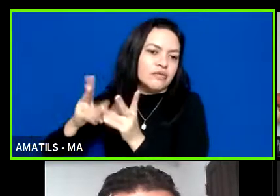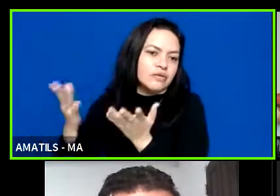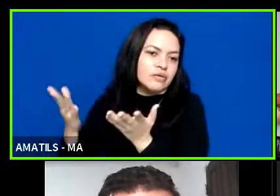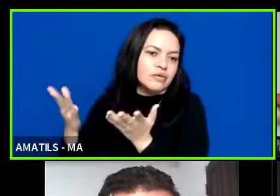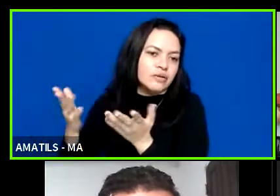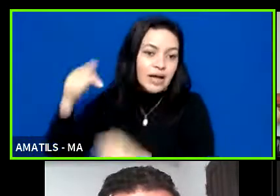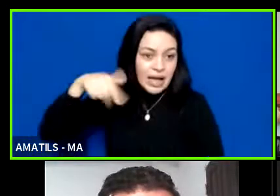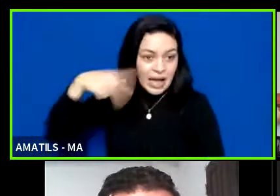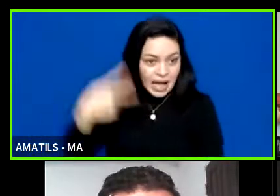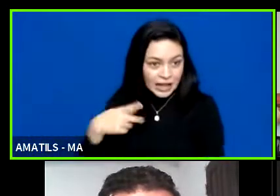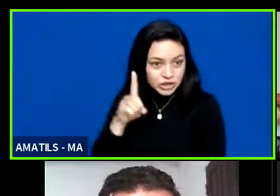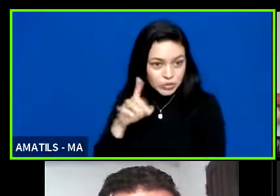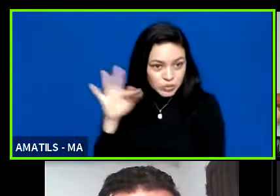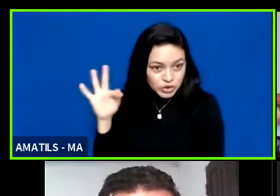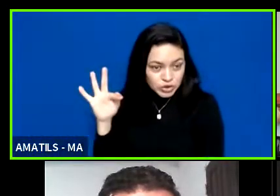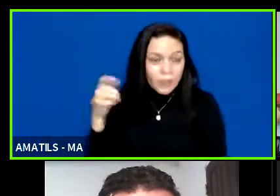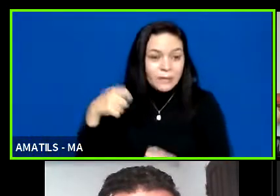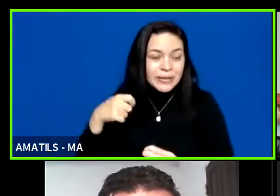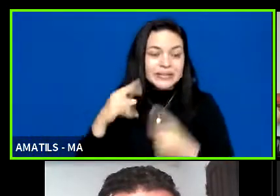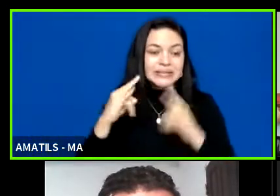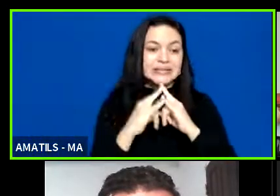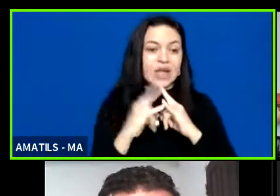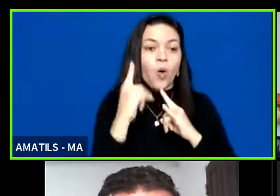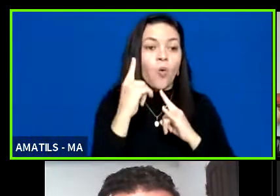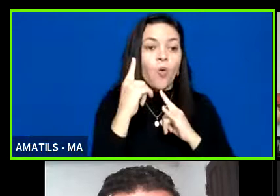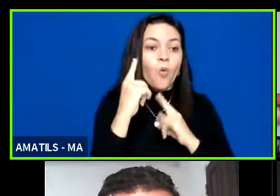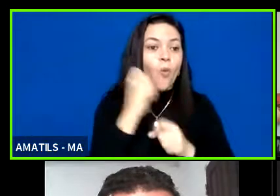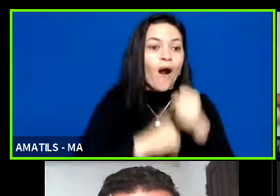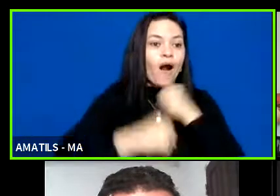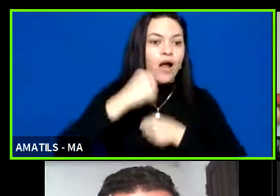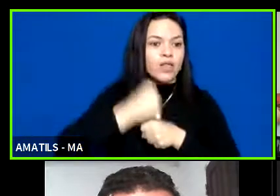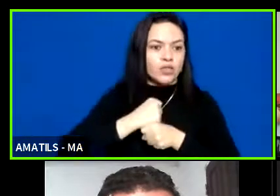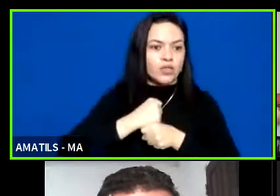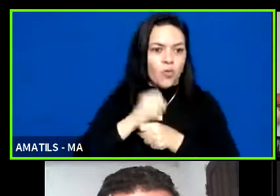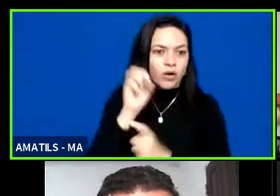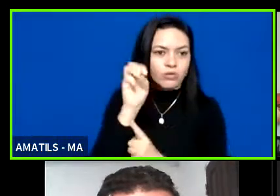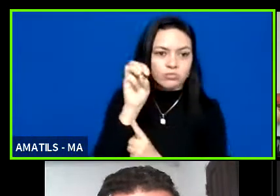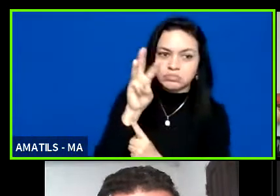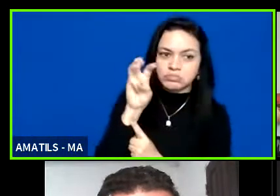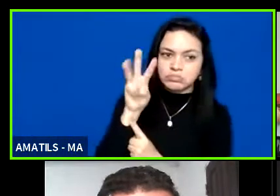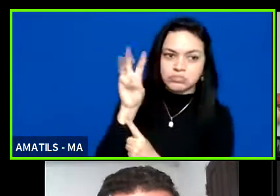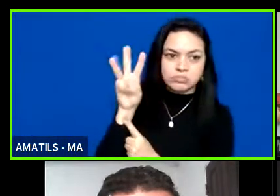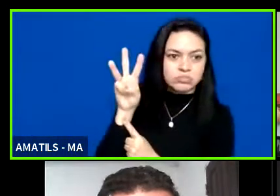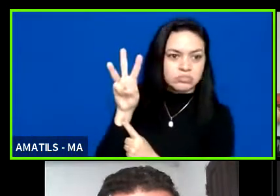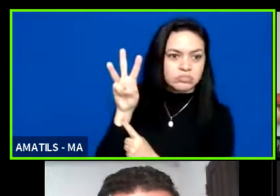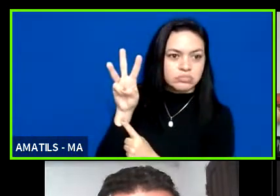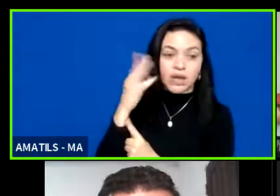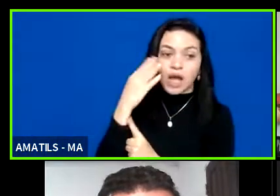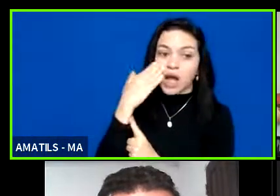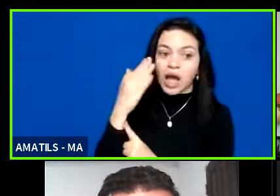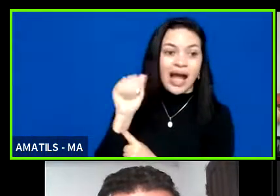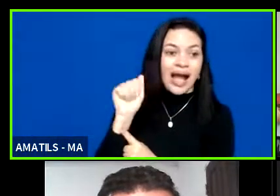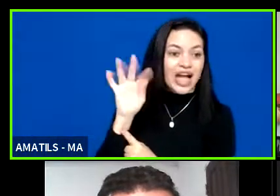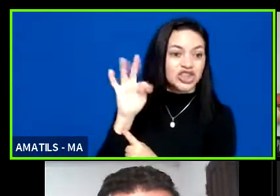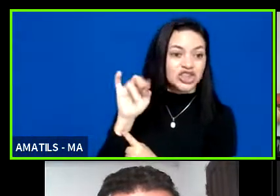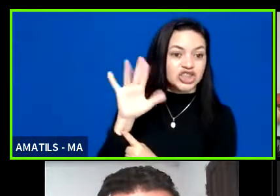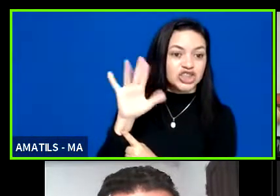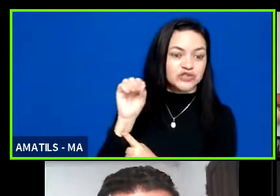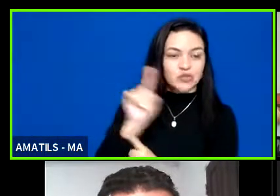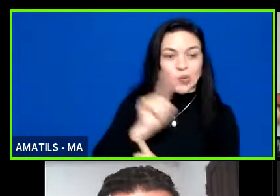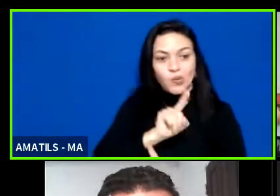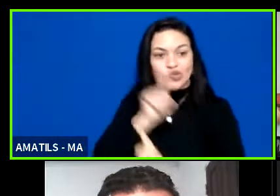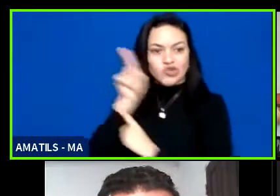necessário que a entidade tenha um ano esse site ativo então quando chega lá para a área técnica fiscalizar